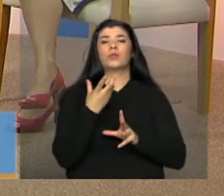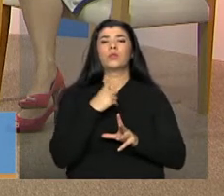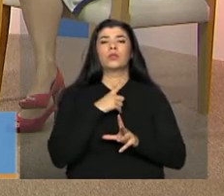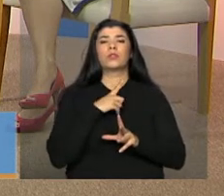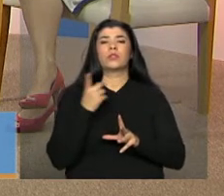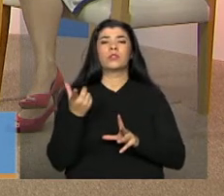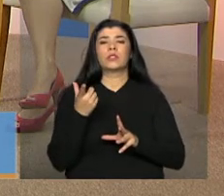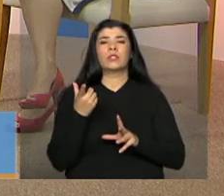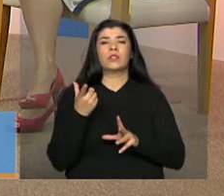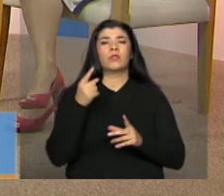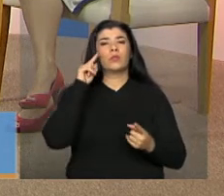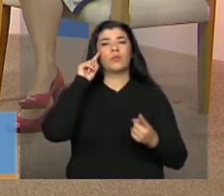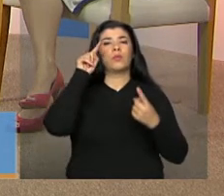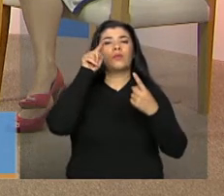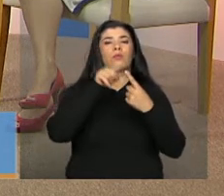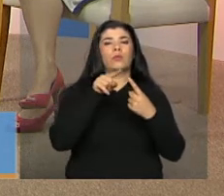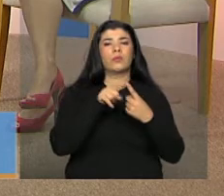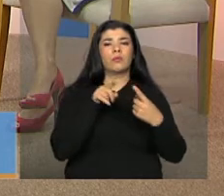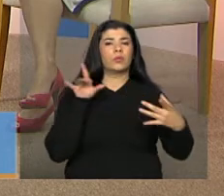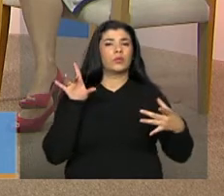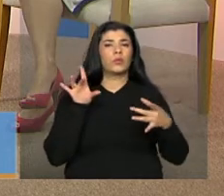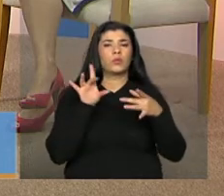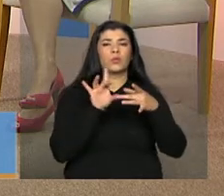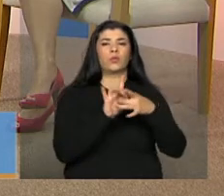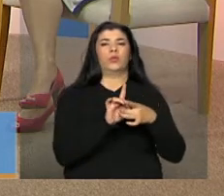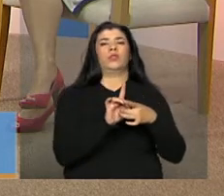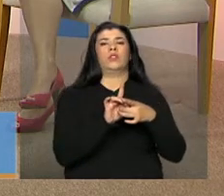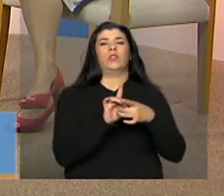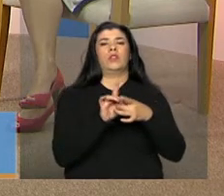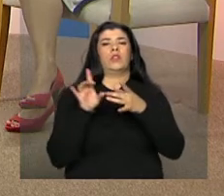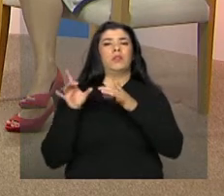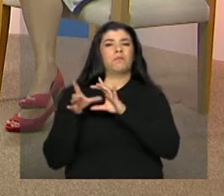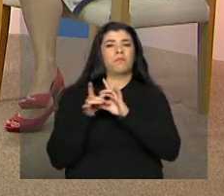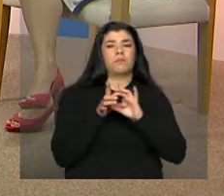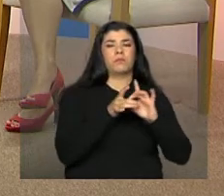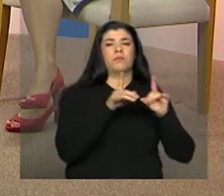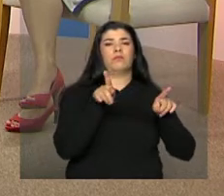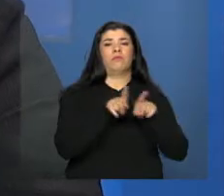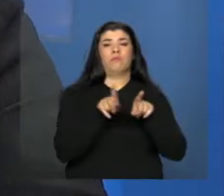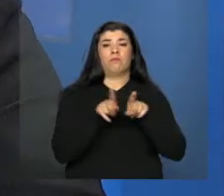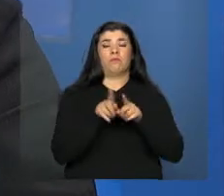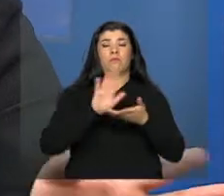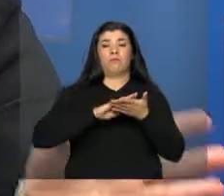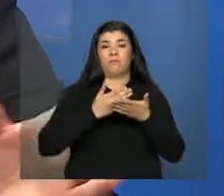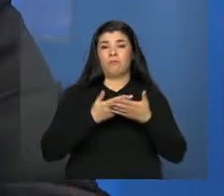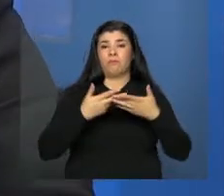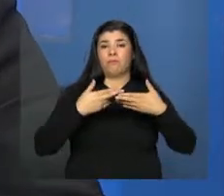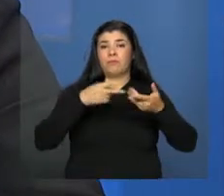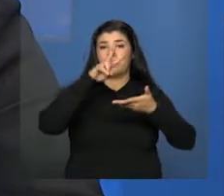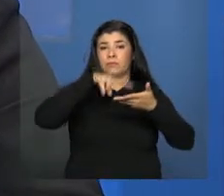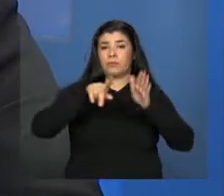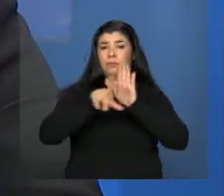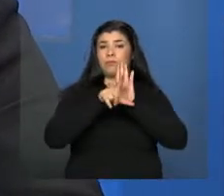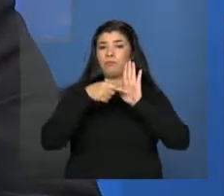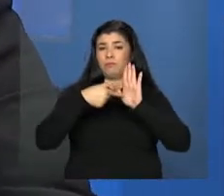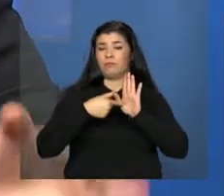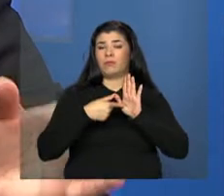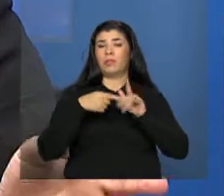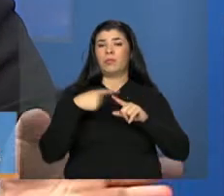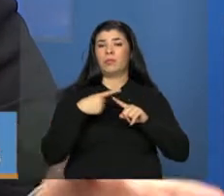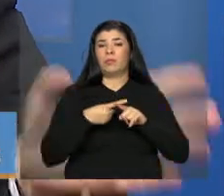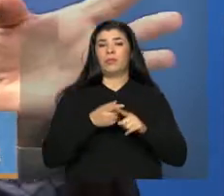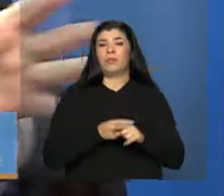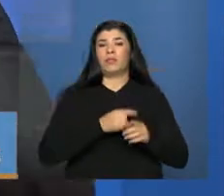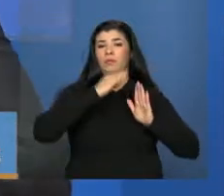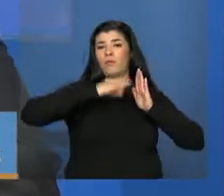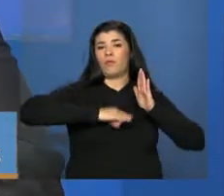unificação de procedimentos, de interpretação normativa, também no âmbito da União, devido a um parecer da AGU sobre